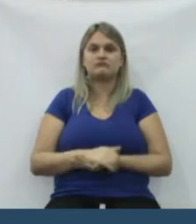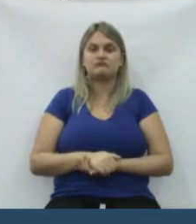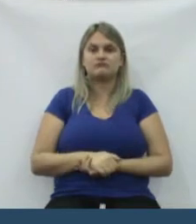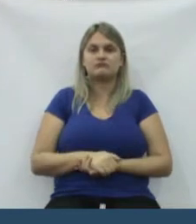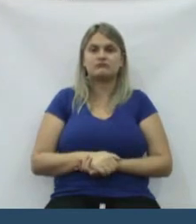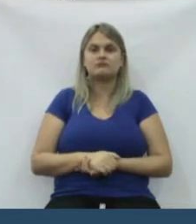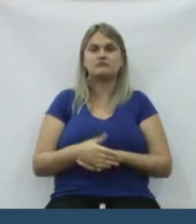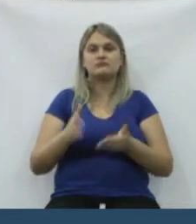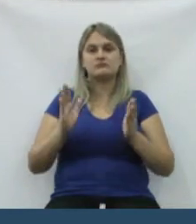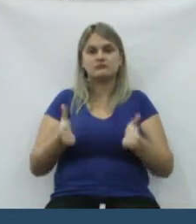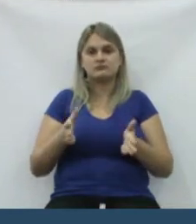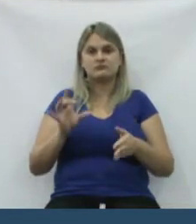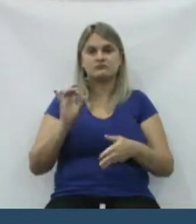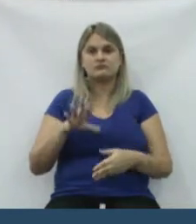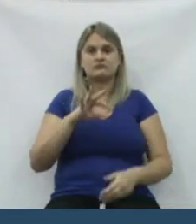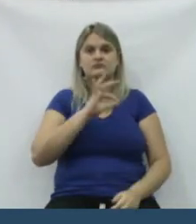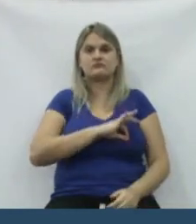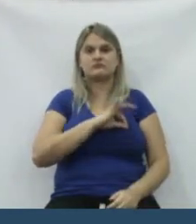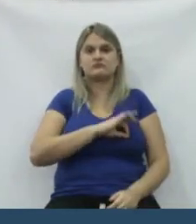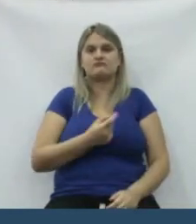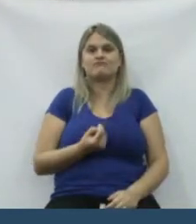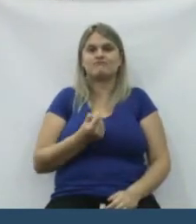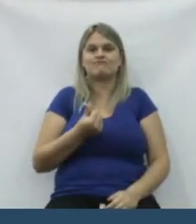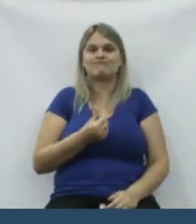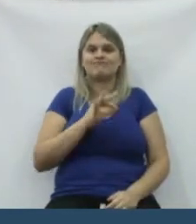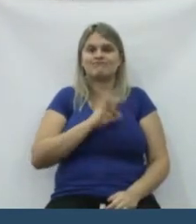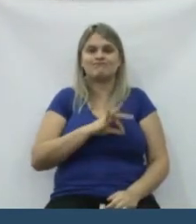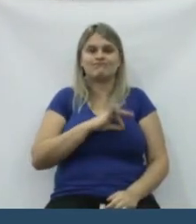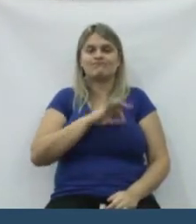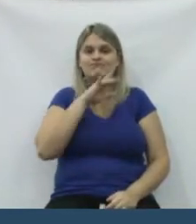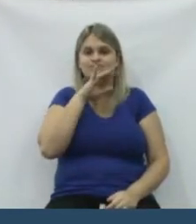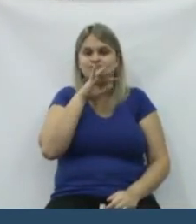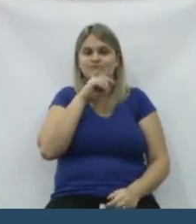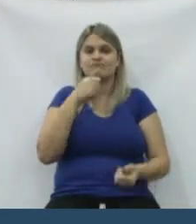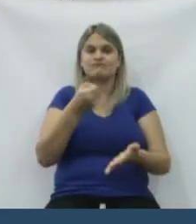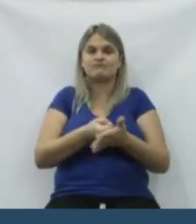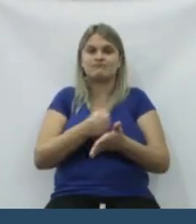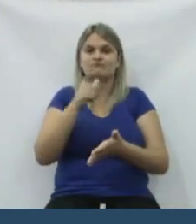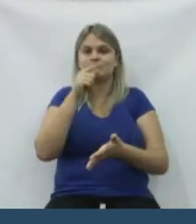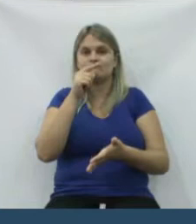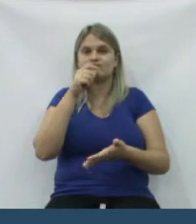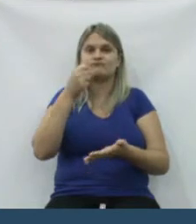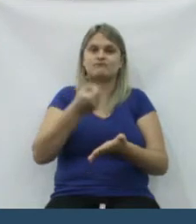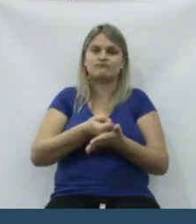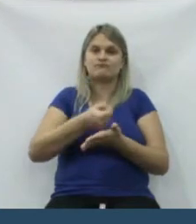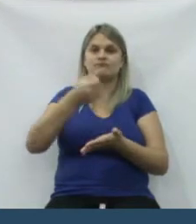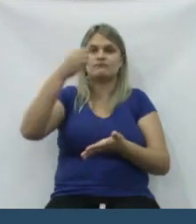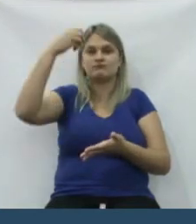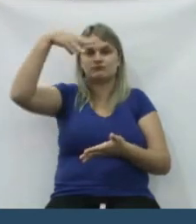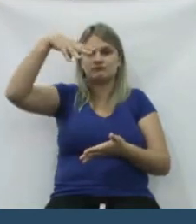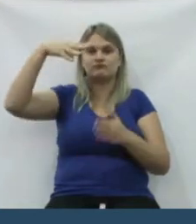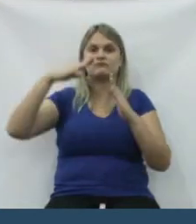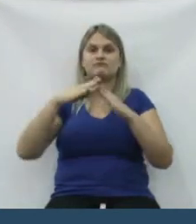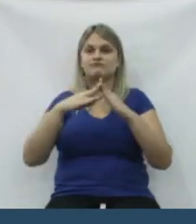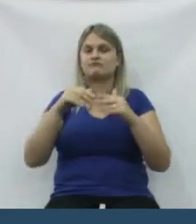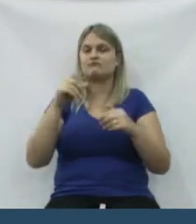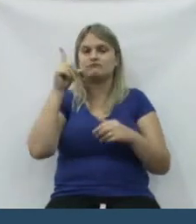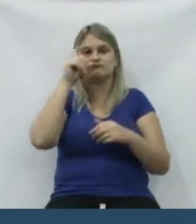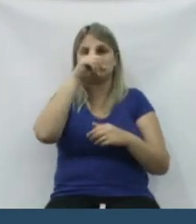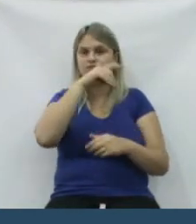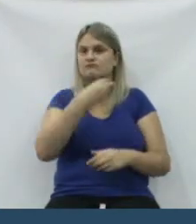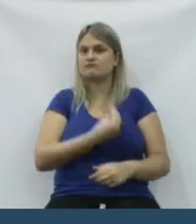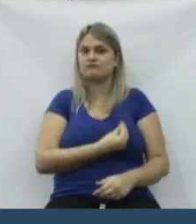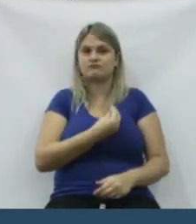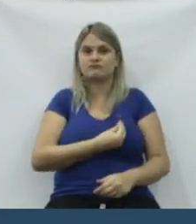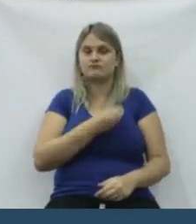carne. Hoje ele só ganha para comer o feijão, o arroz e pagar água e o luz. Que é um absurdo